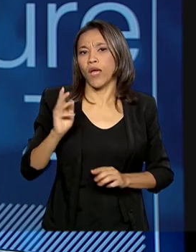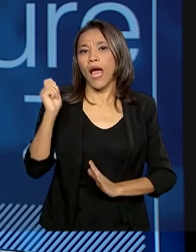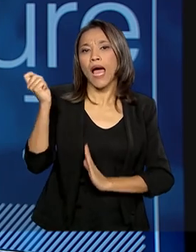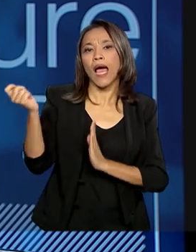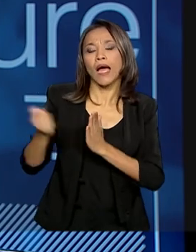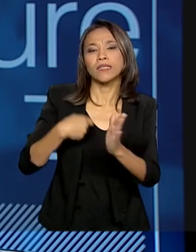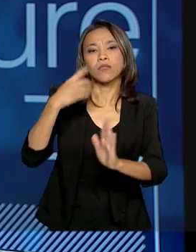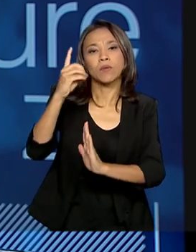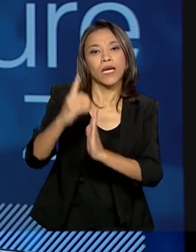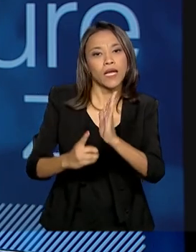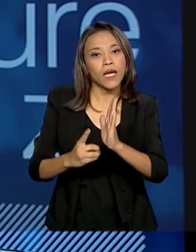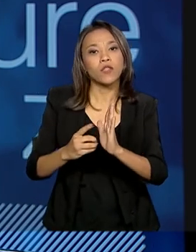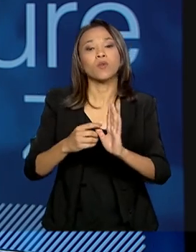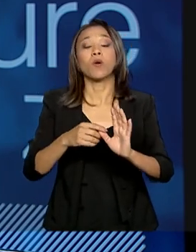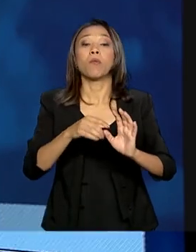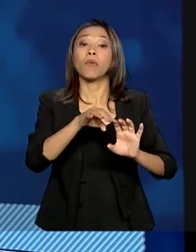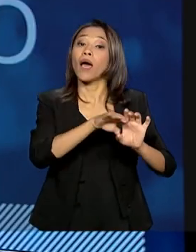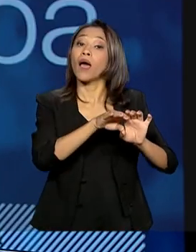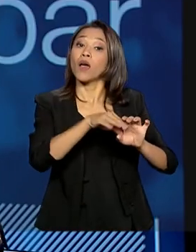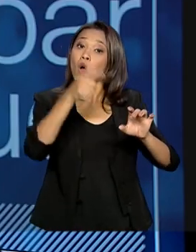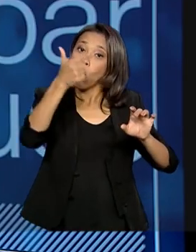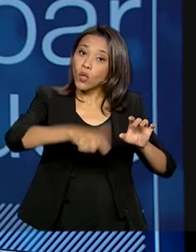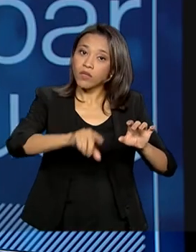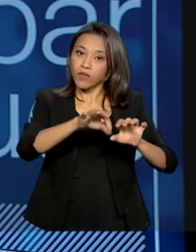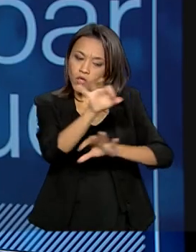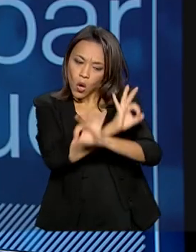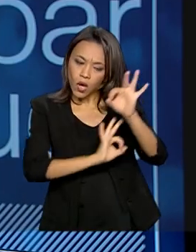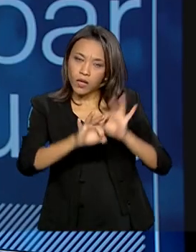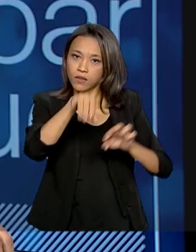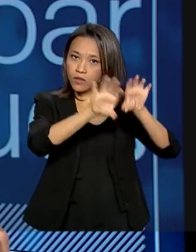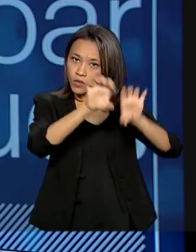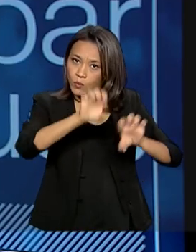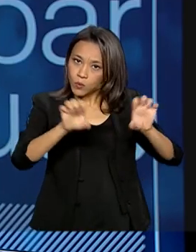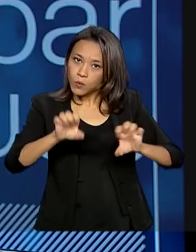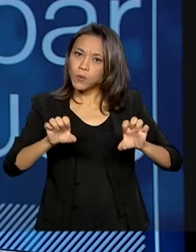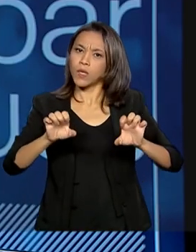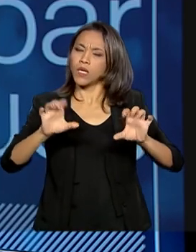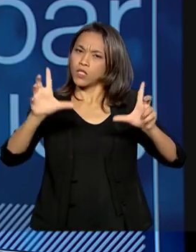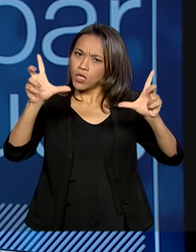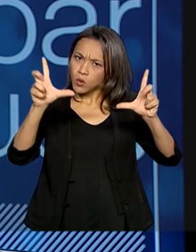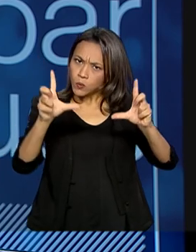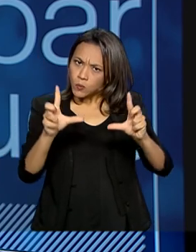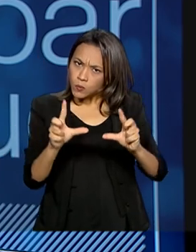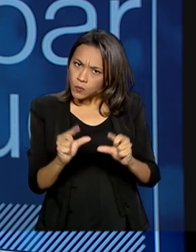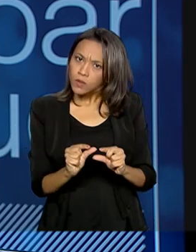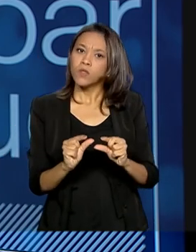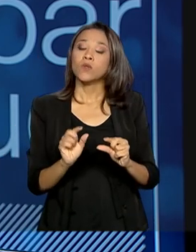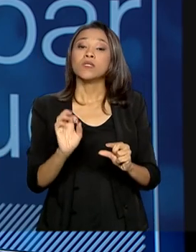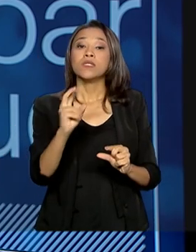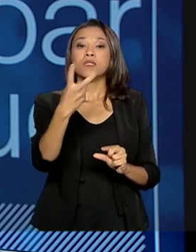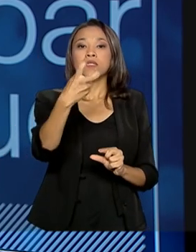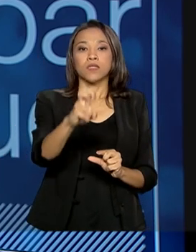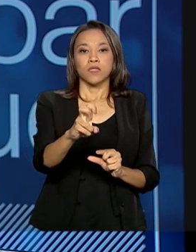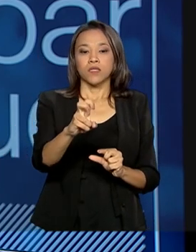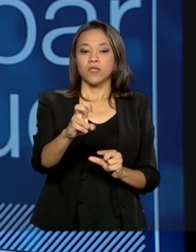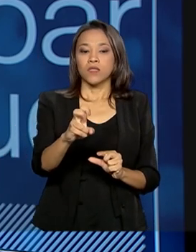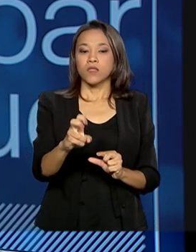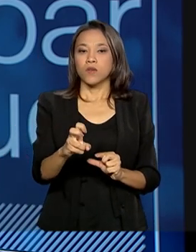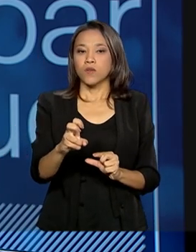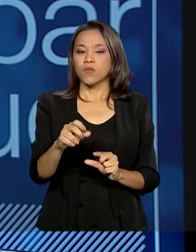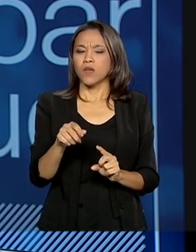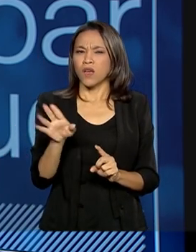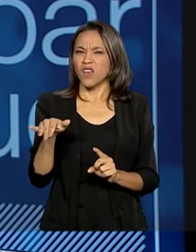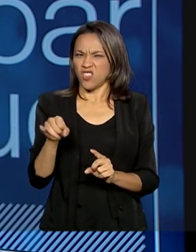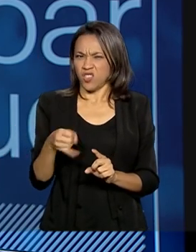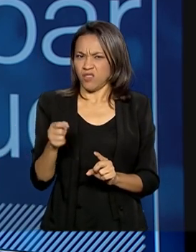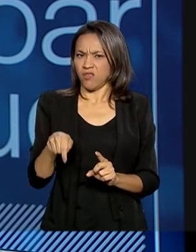reestruturação do Instituto. E a gente fez um enxugamento colocando cinco unidades... 18 de janeiro deste ano?